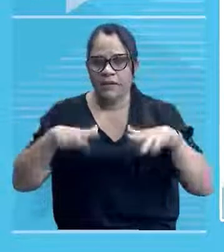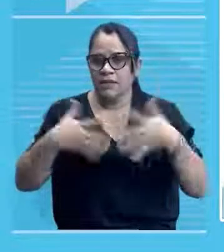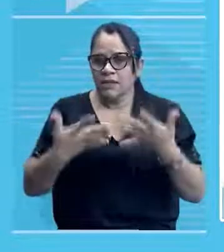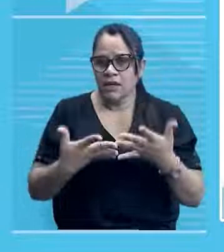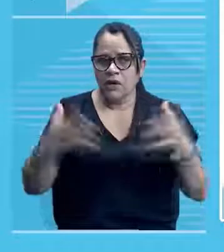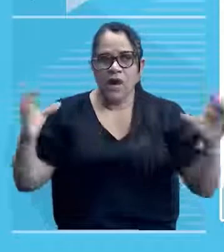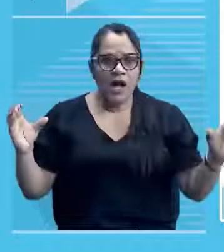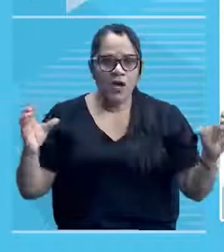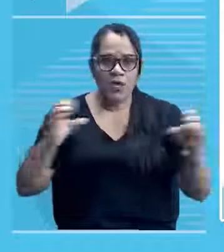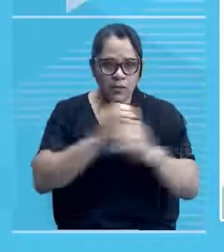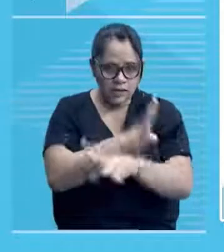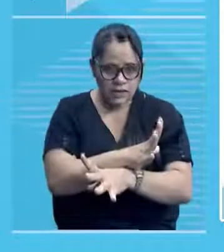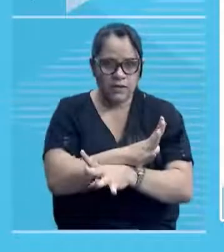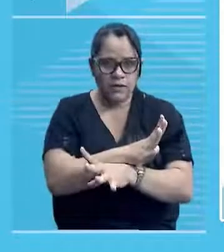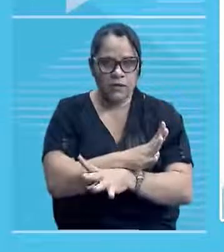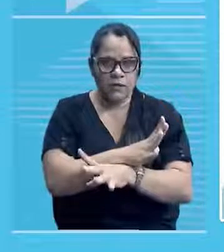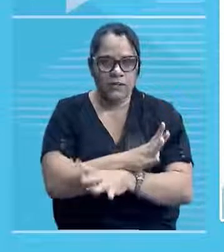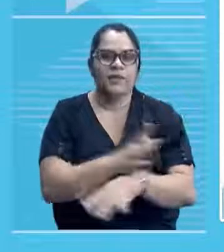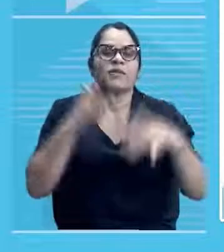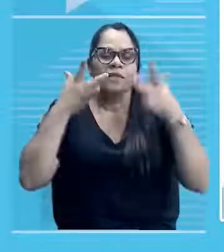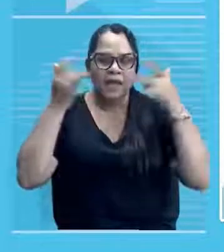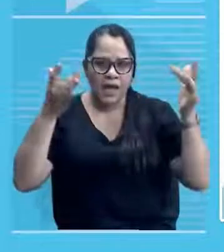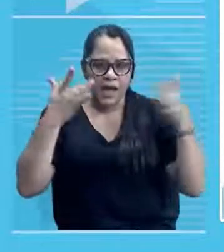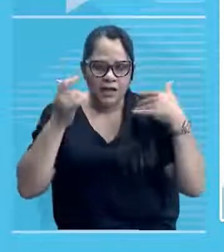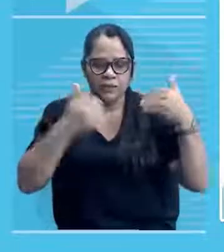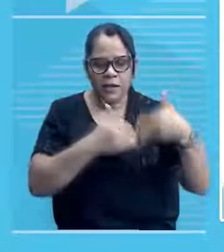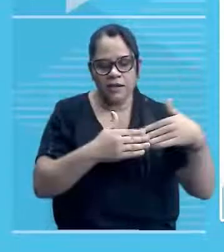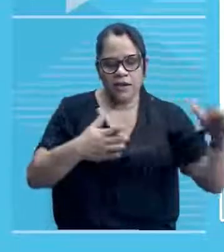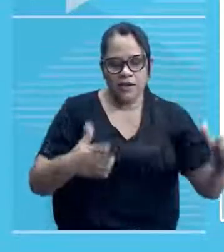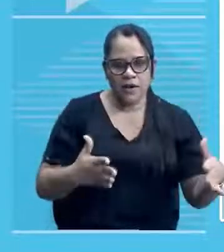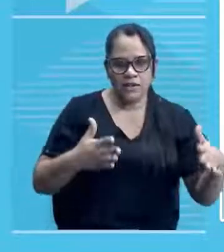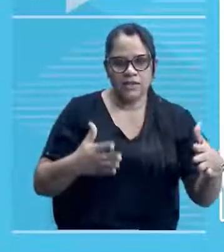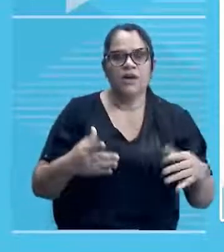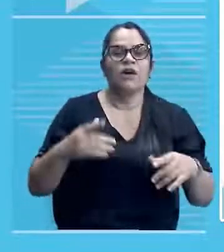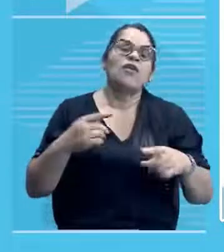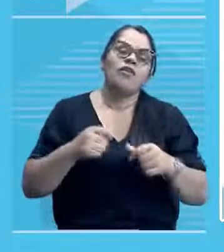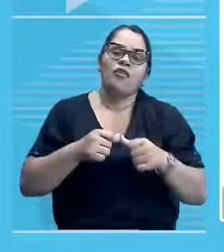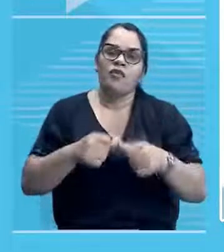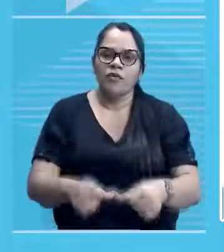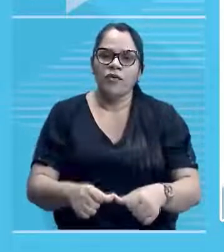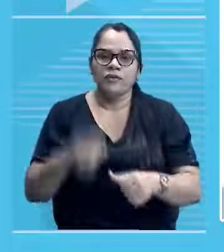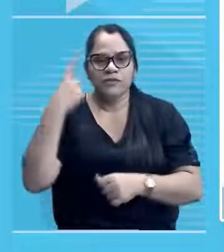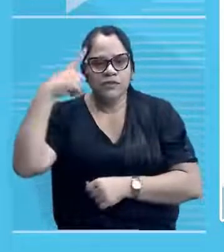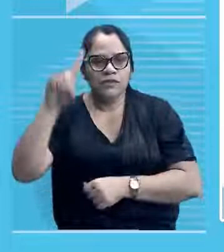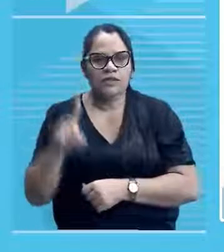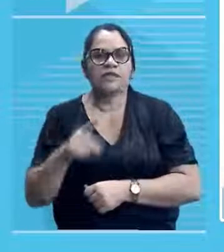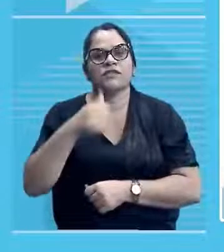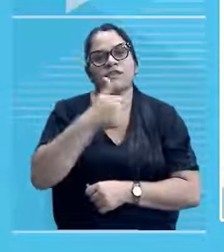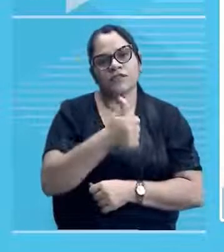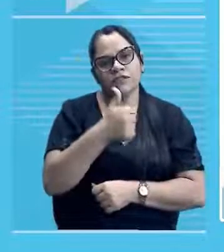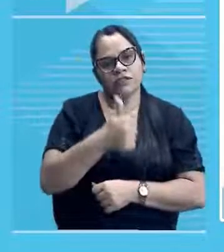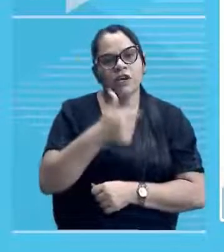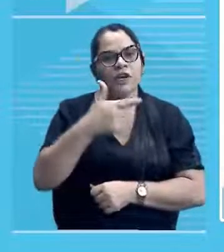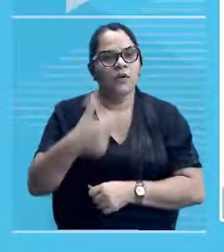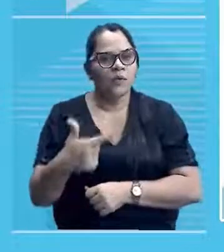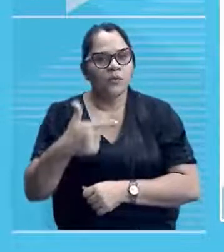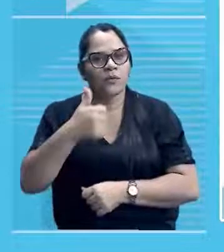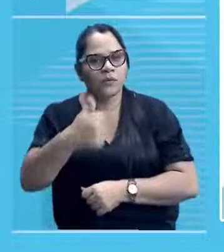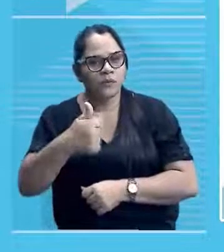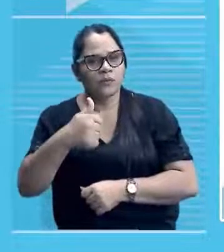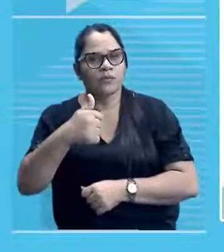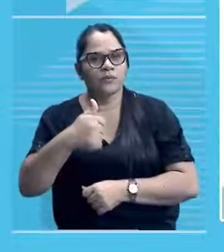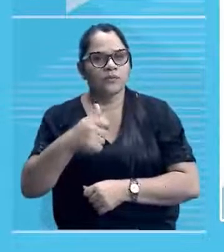a conclusão do teatro, embora a inauguração, né? Tenha sido no dia 21 de abril de 1894, Mas, o habitual é se